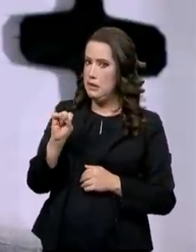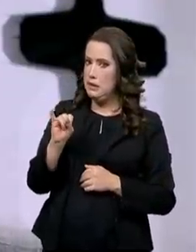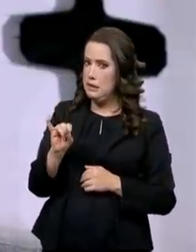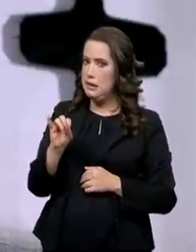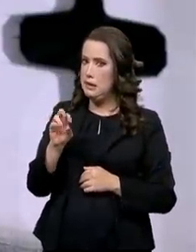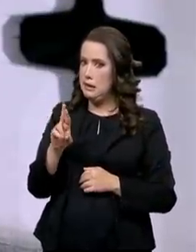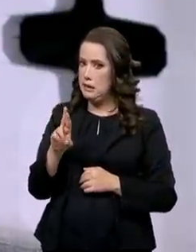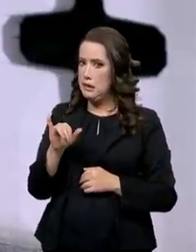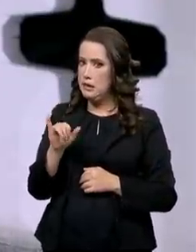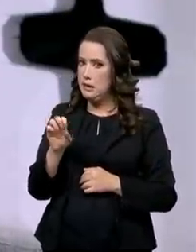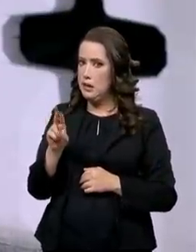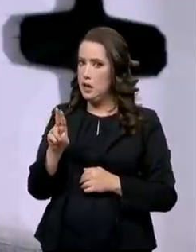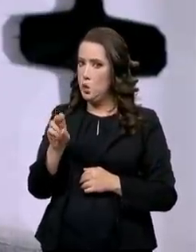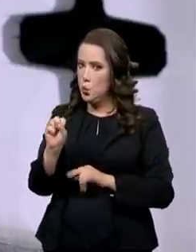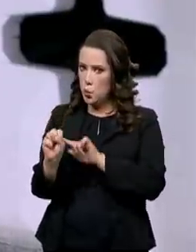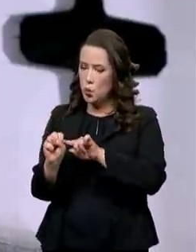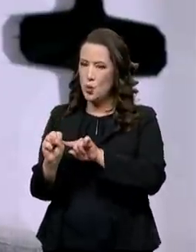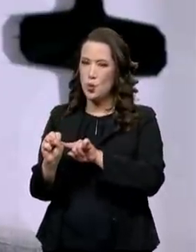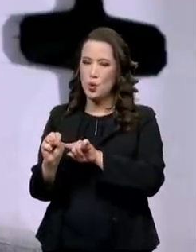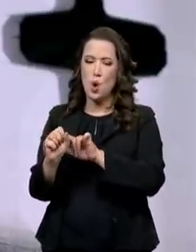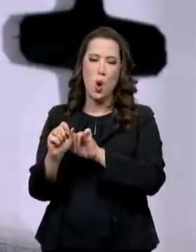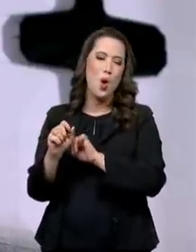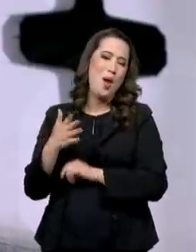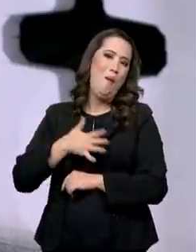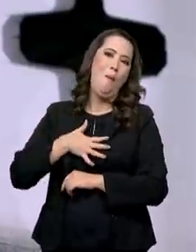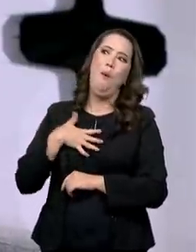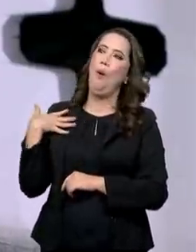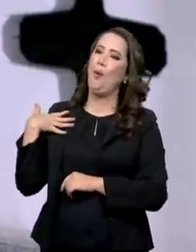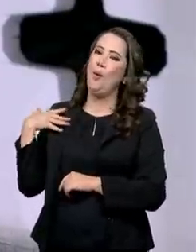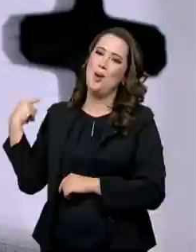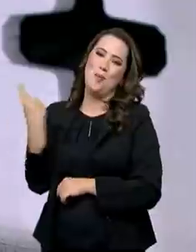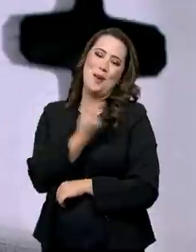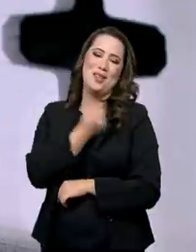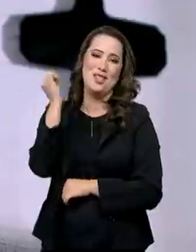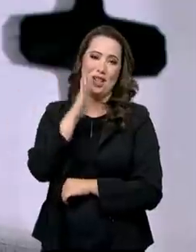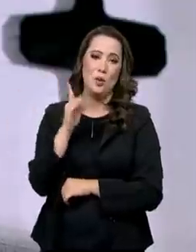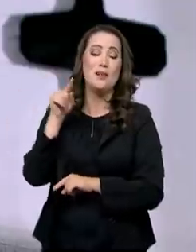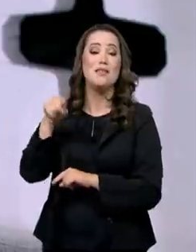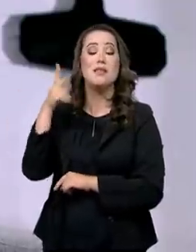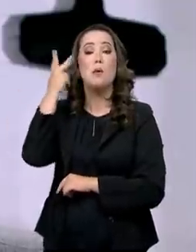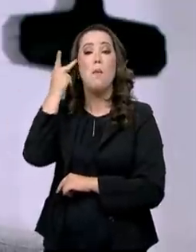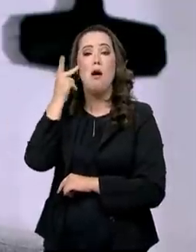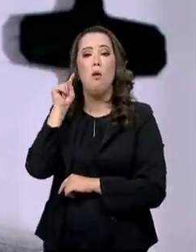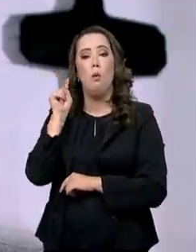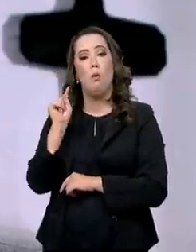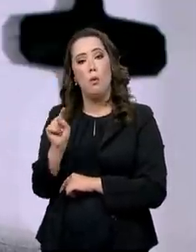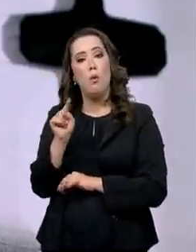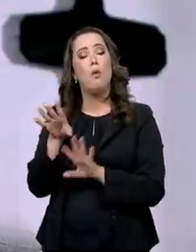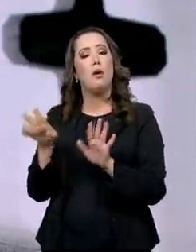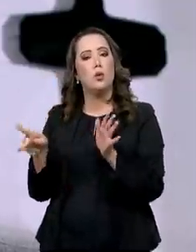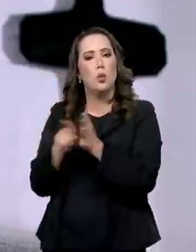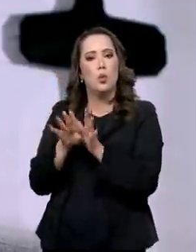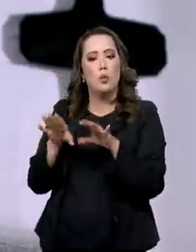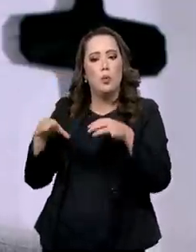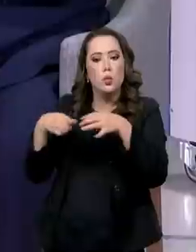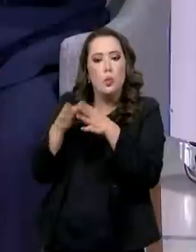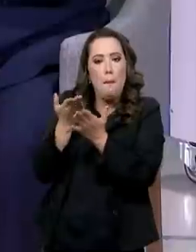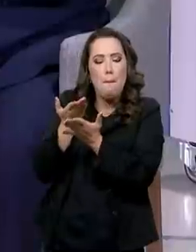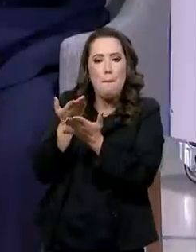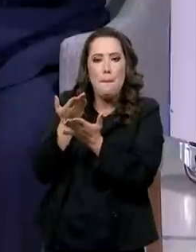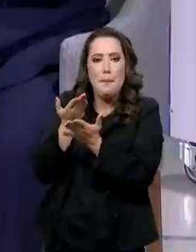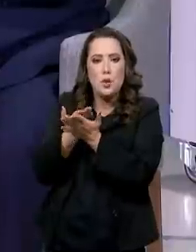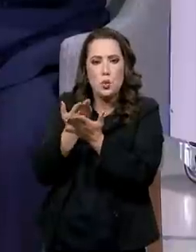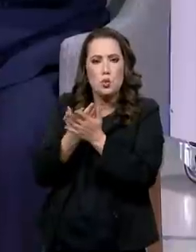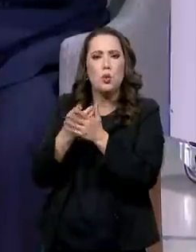aliás, também é outro lugar que vale a pena conhecer. Fica em Campinas. O Sirius é parte do Centro Nacional de Pesquisa em